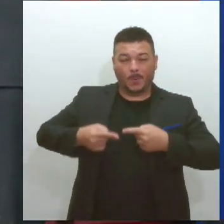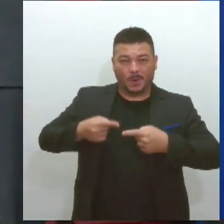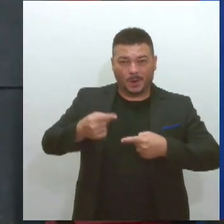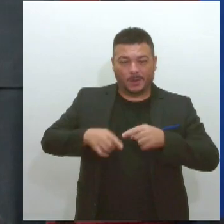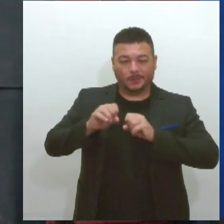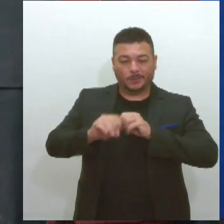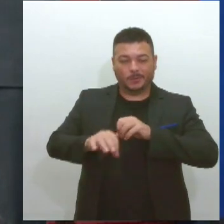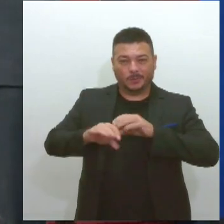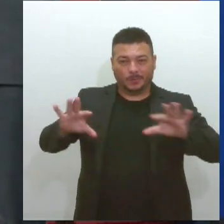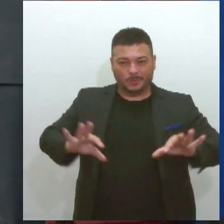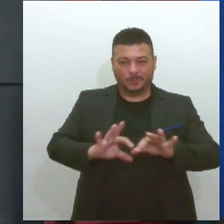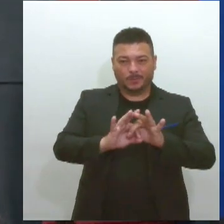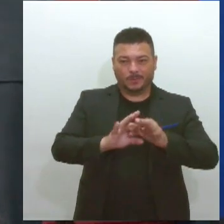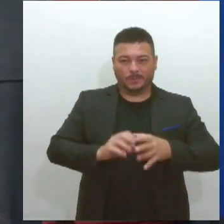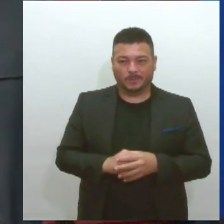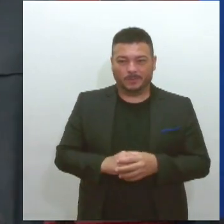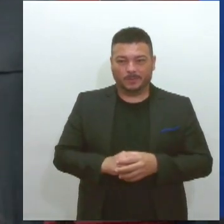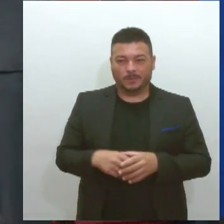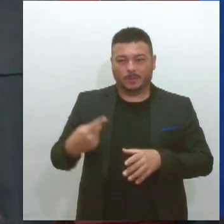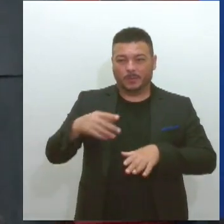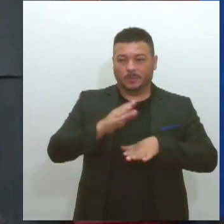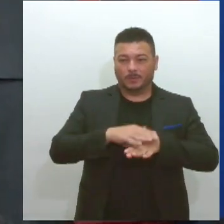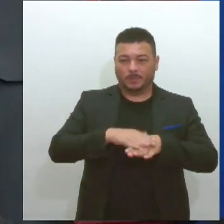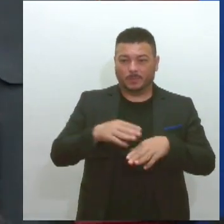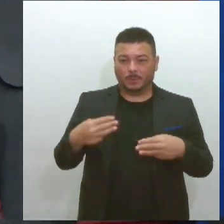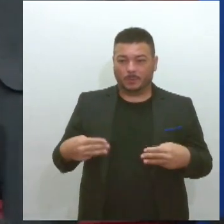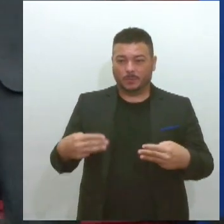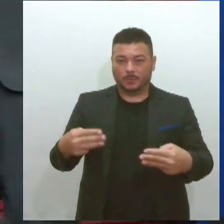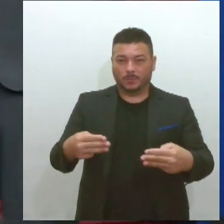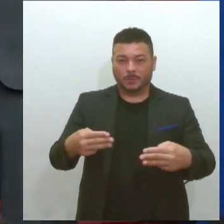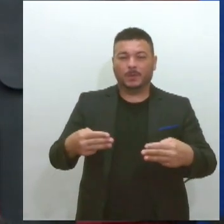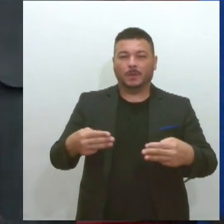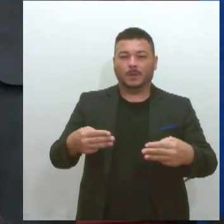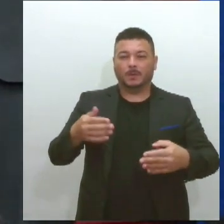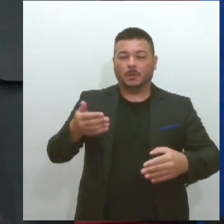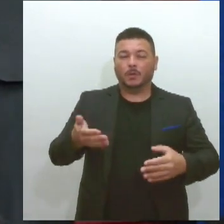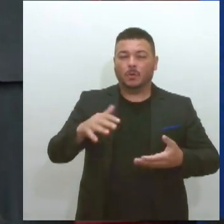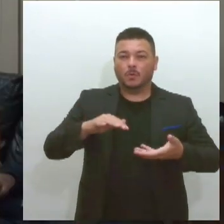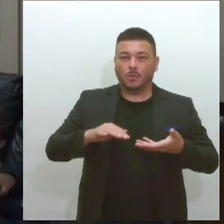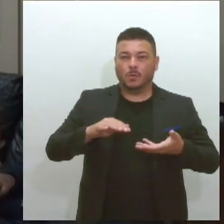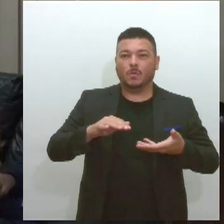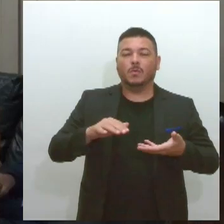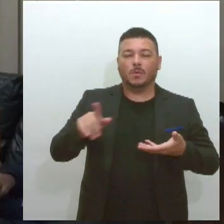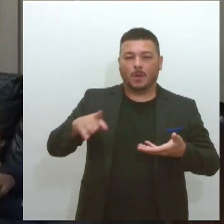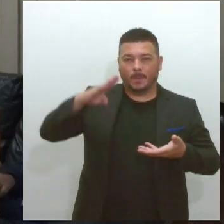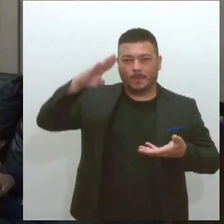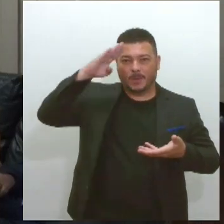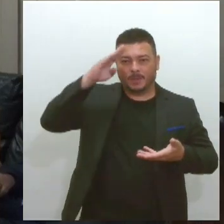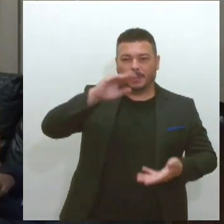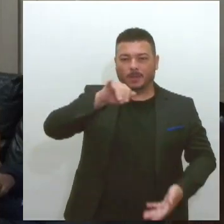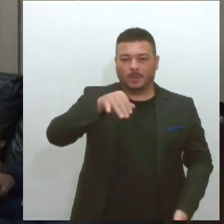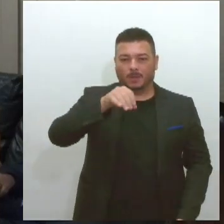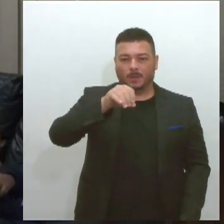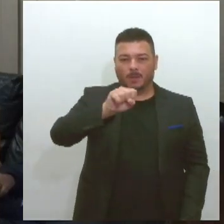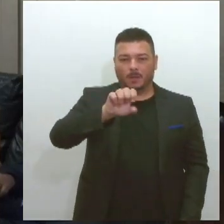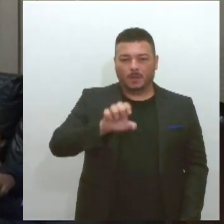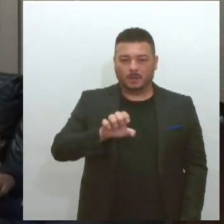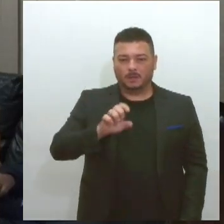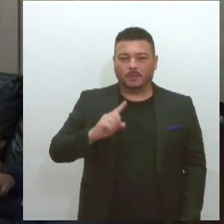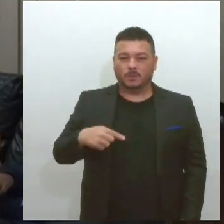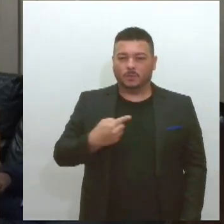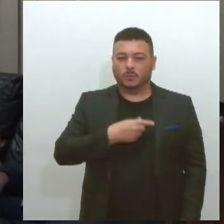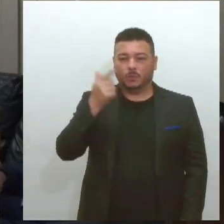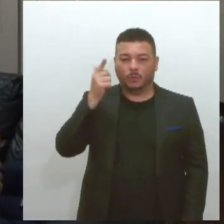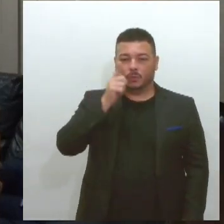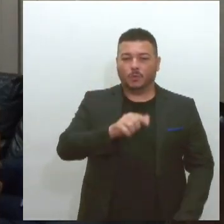proferida pelo ministro do Superior Tribunal Militar, José Barroso Filho. Nós conseguimos ter um público muito